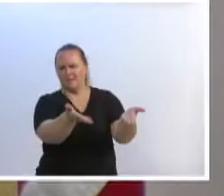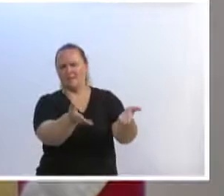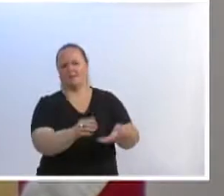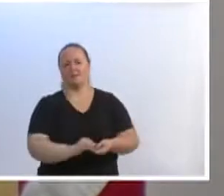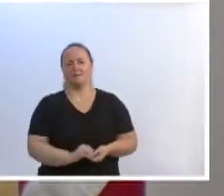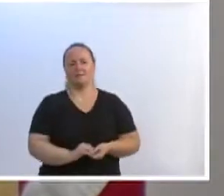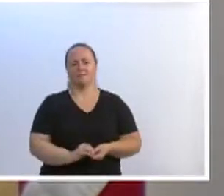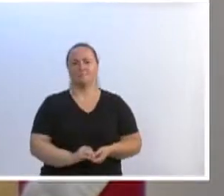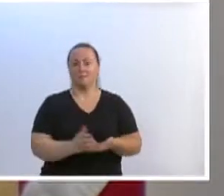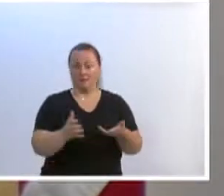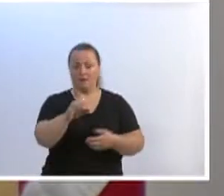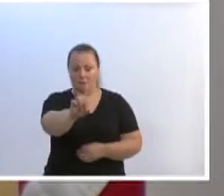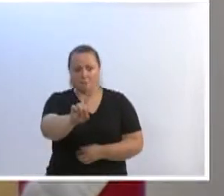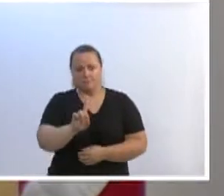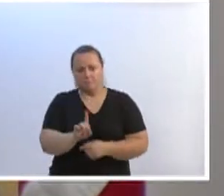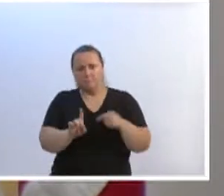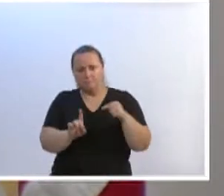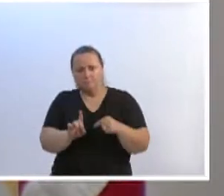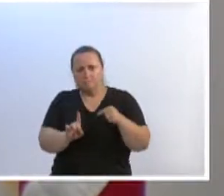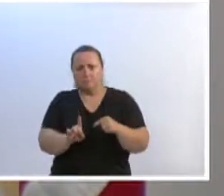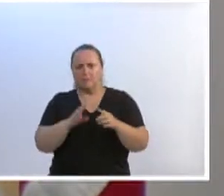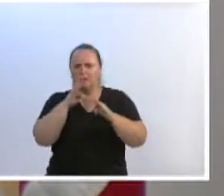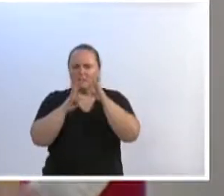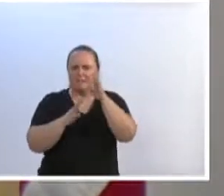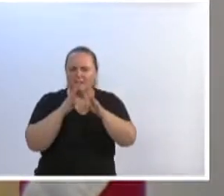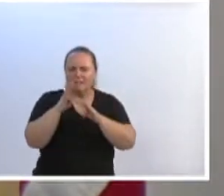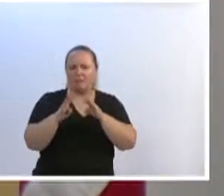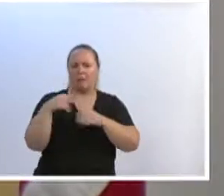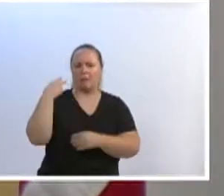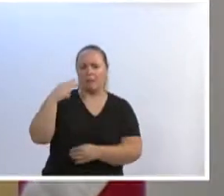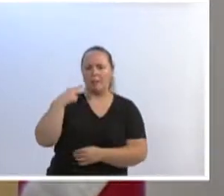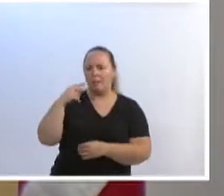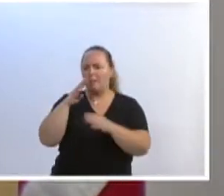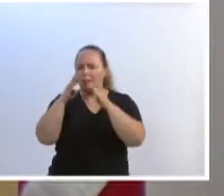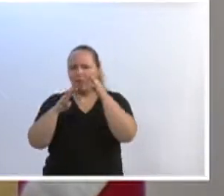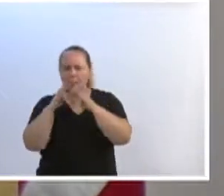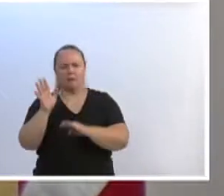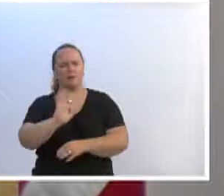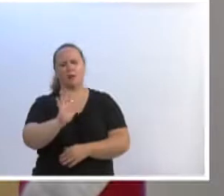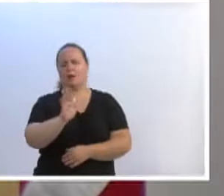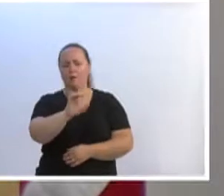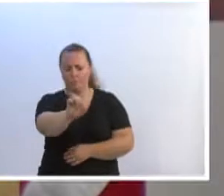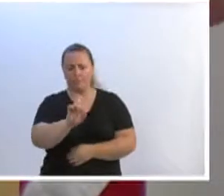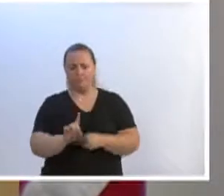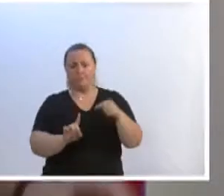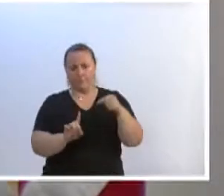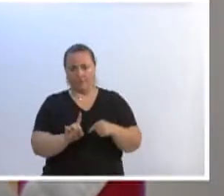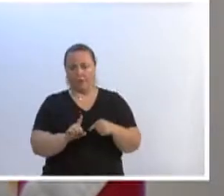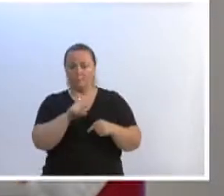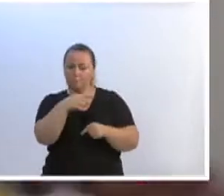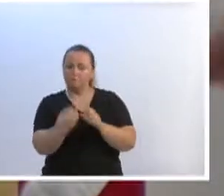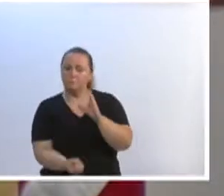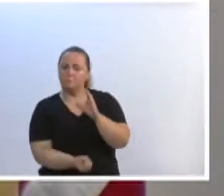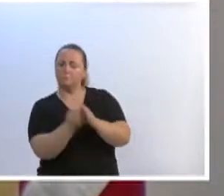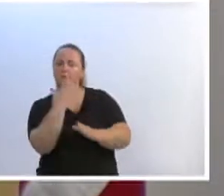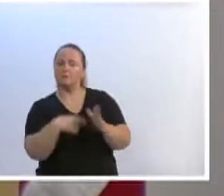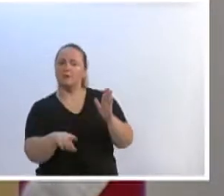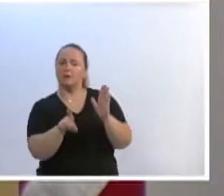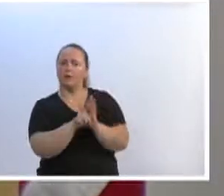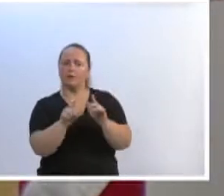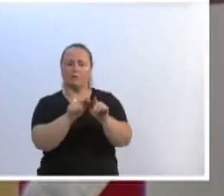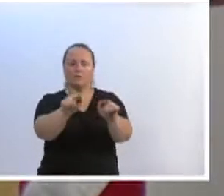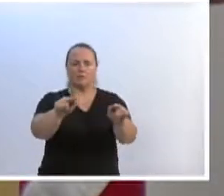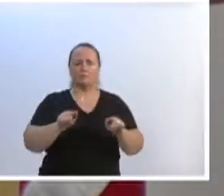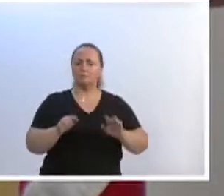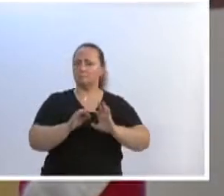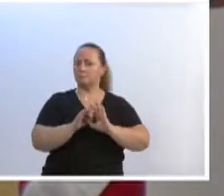Venham aqui para a Casa Legislativa, não venham criticar os vereadores, mas venham aqui para a Casa Legislativa fazer leis. O nosso gabinete está à